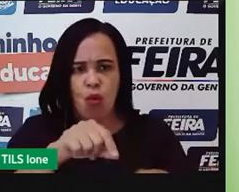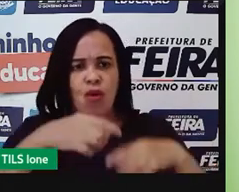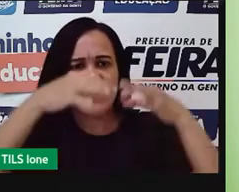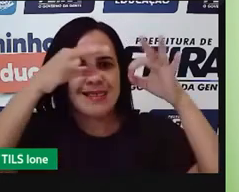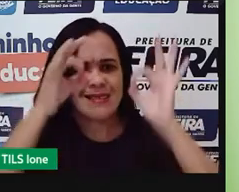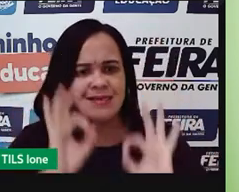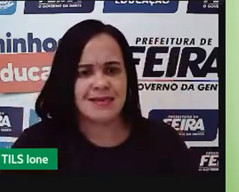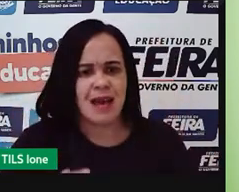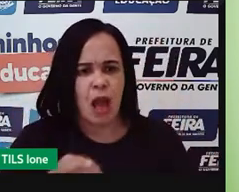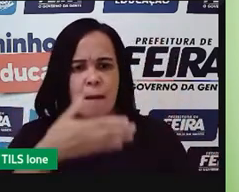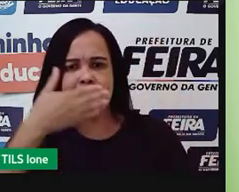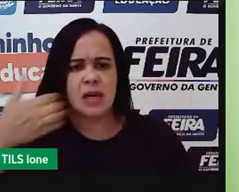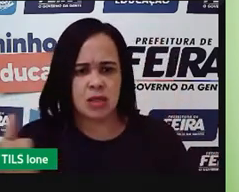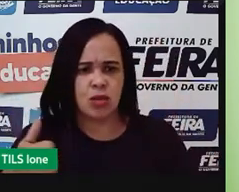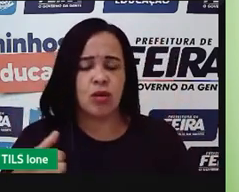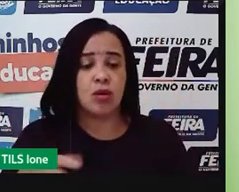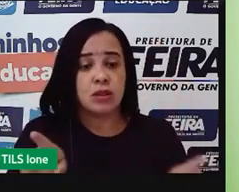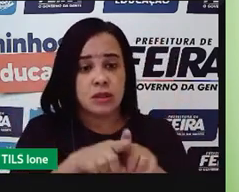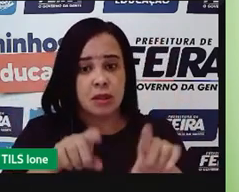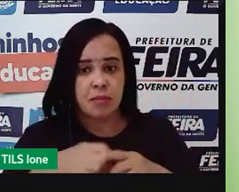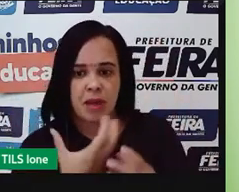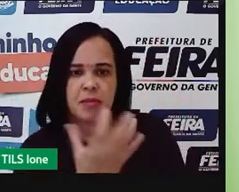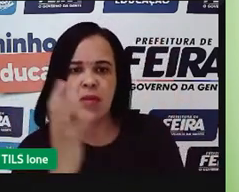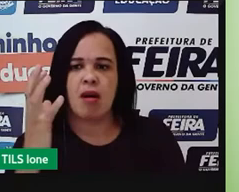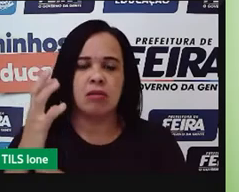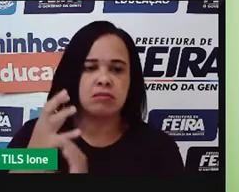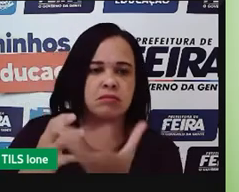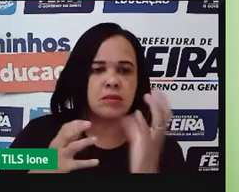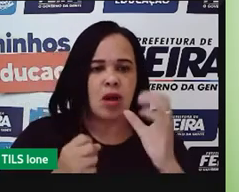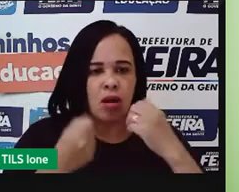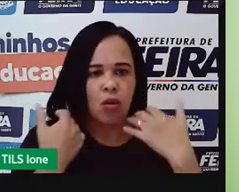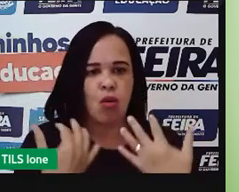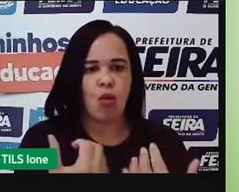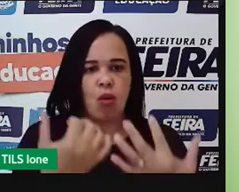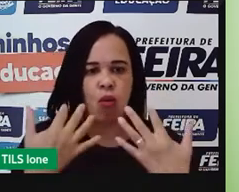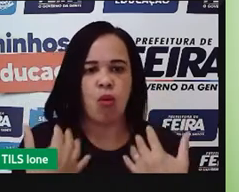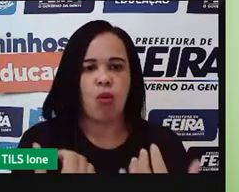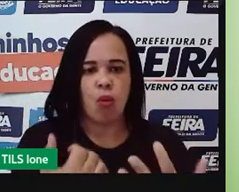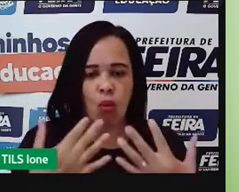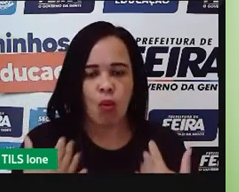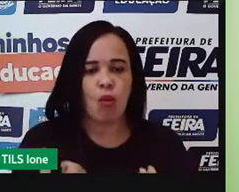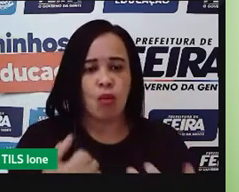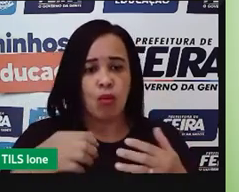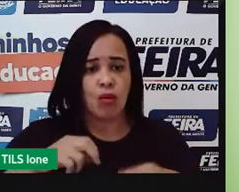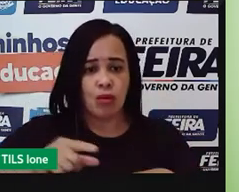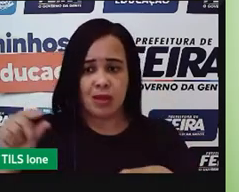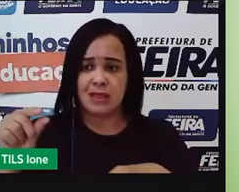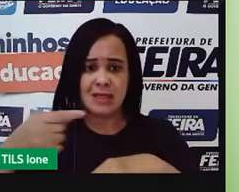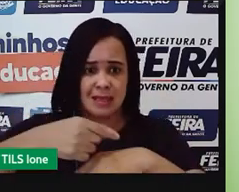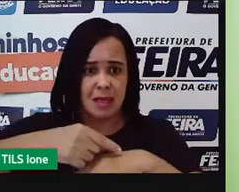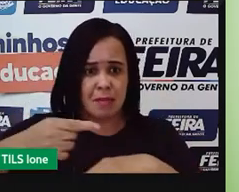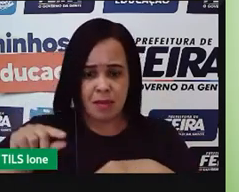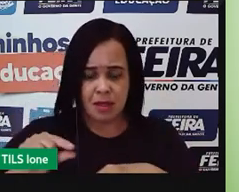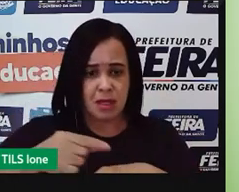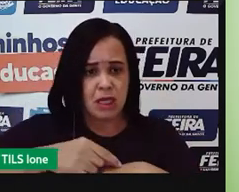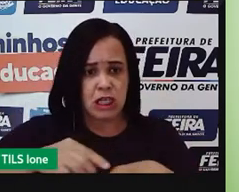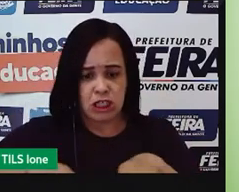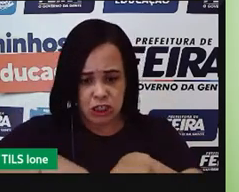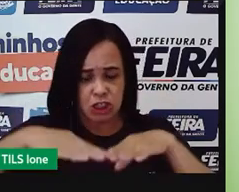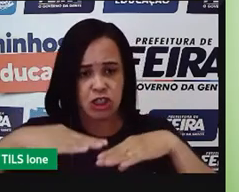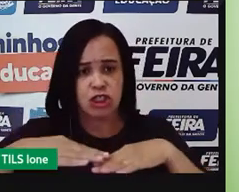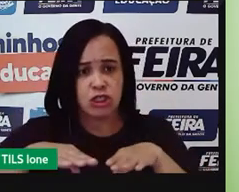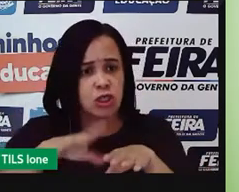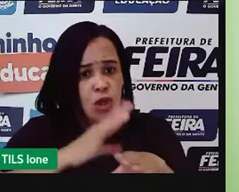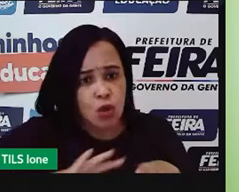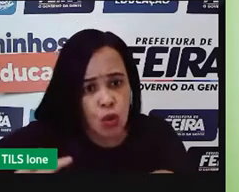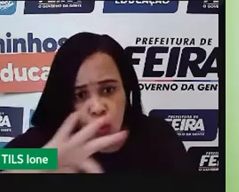melhoria, né, das plantas, daquelas, das sementes, o controle de pragas, tudo é feito ali para que funcione.